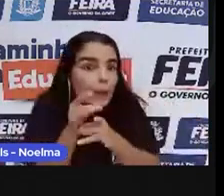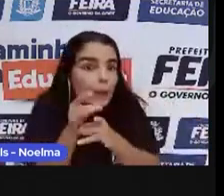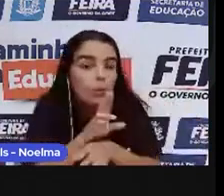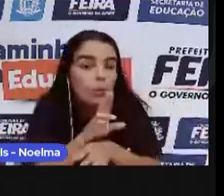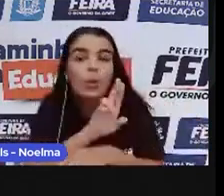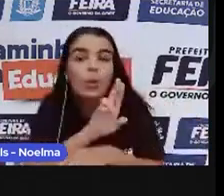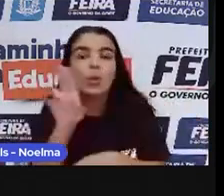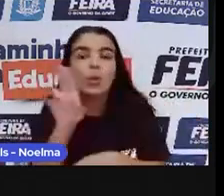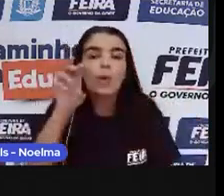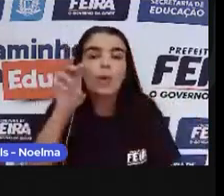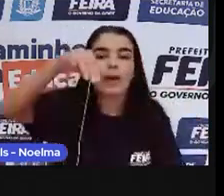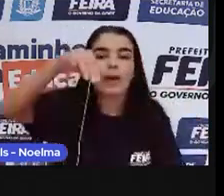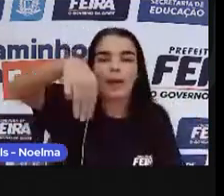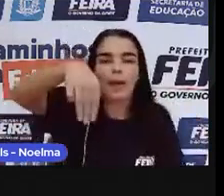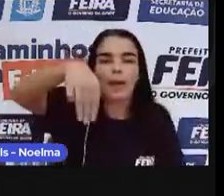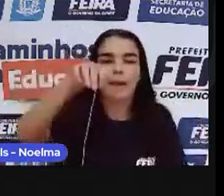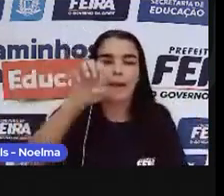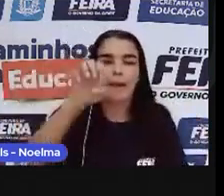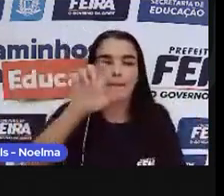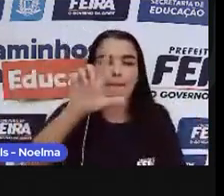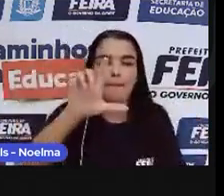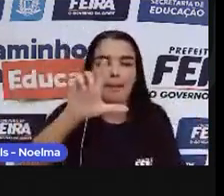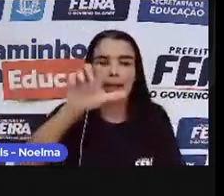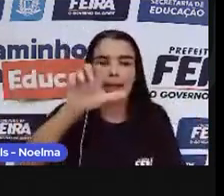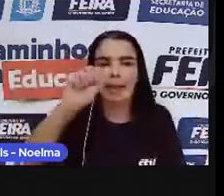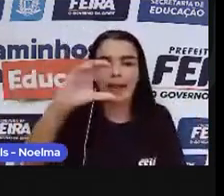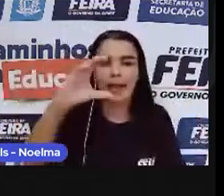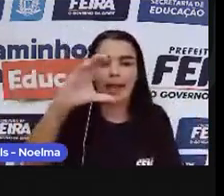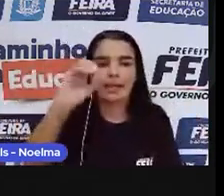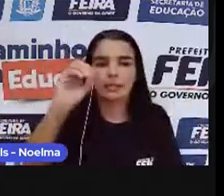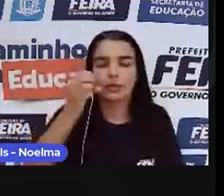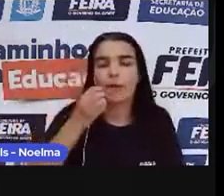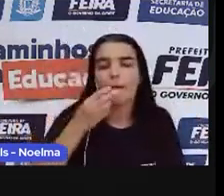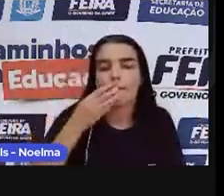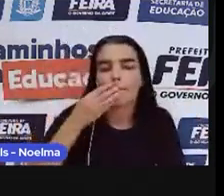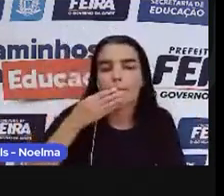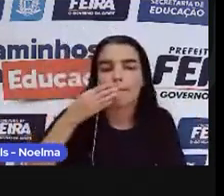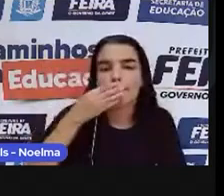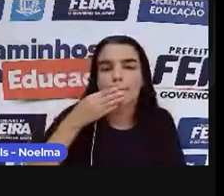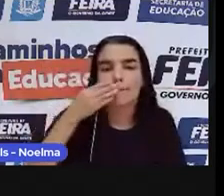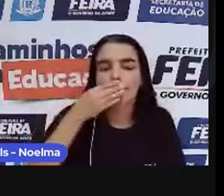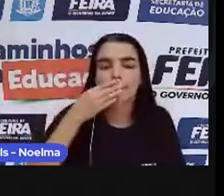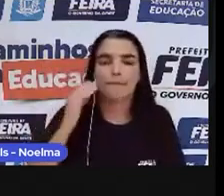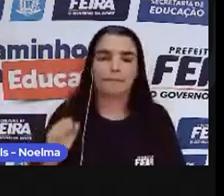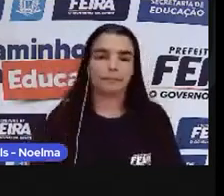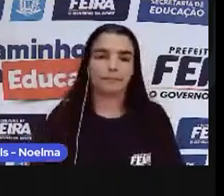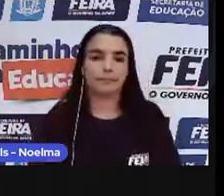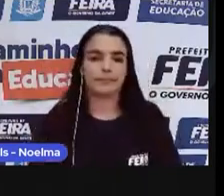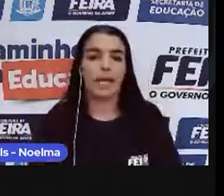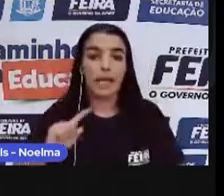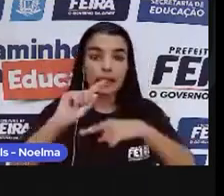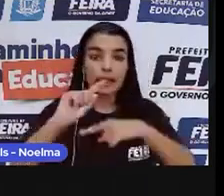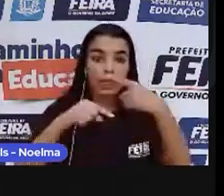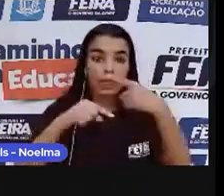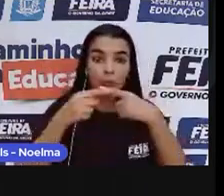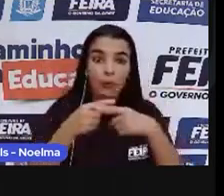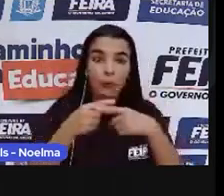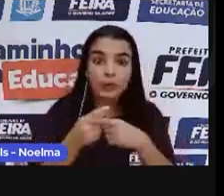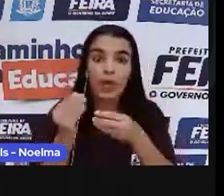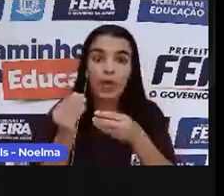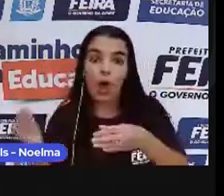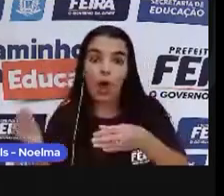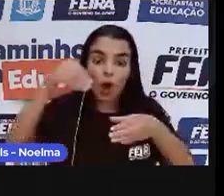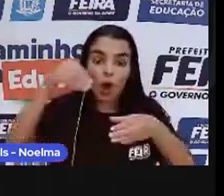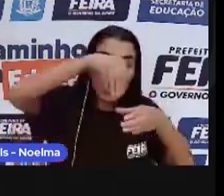melaço de cana, um líquido espesso e com menos impurezas. O melaço era colocado em vasos de